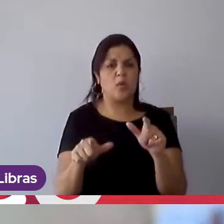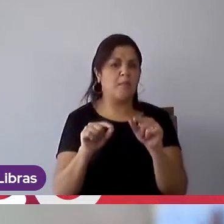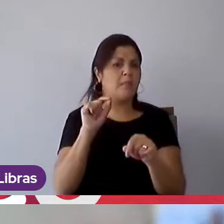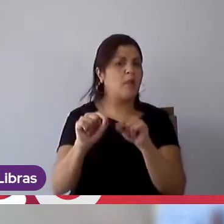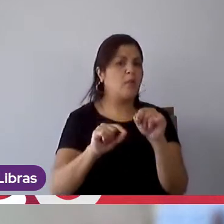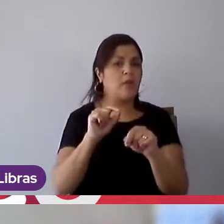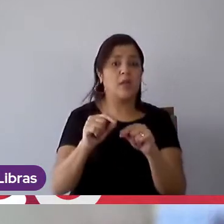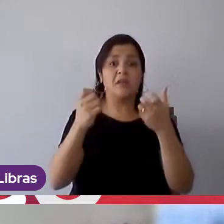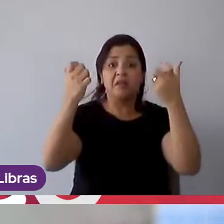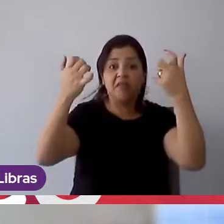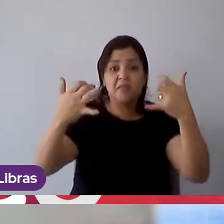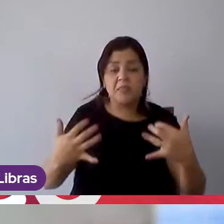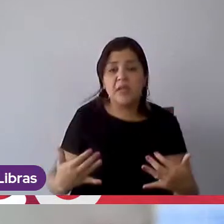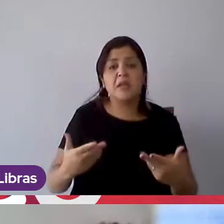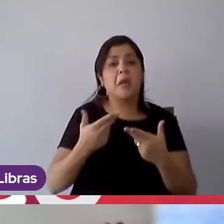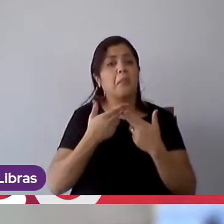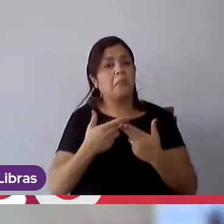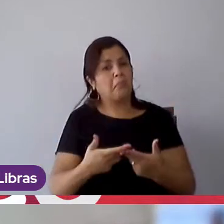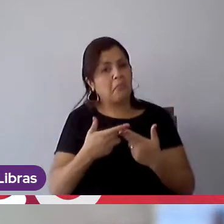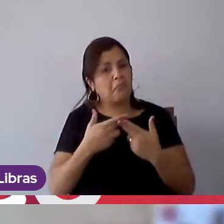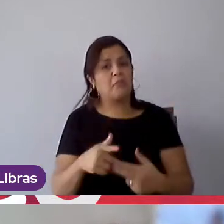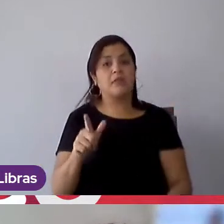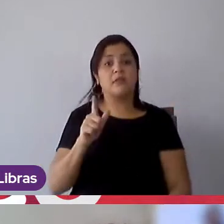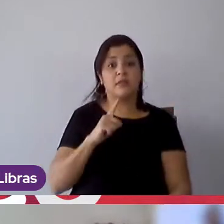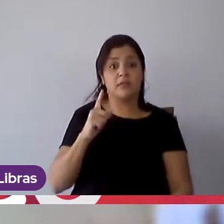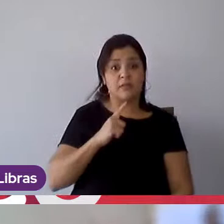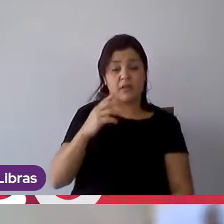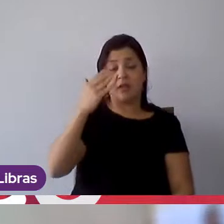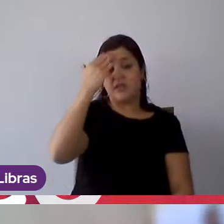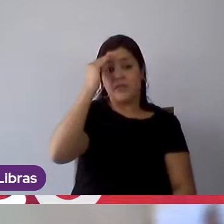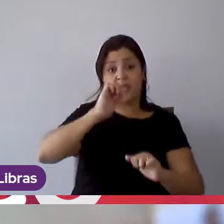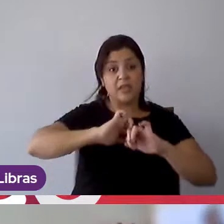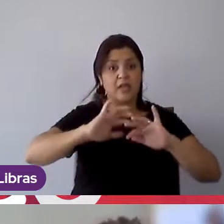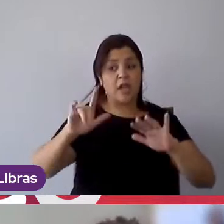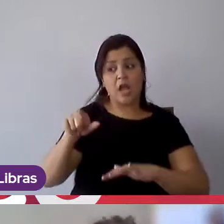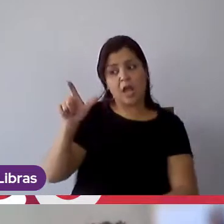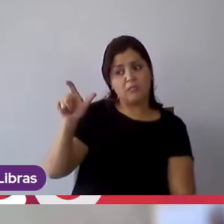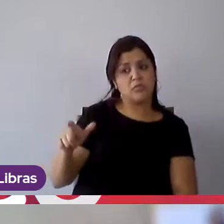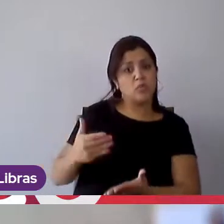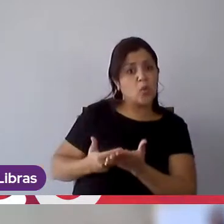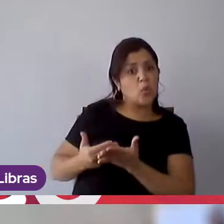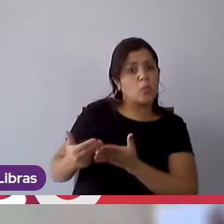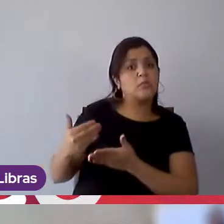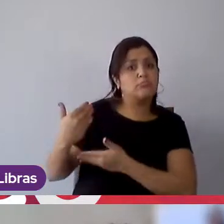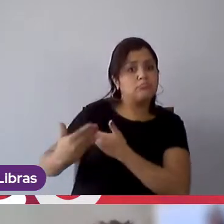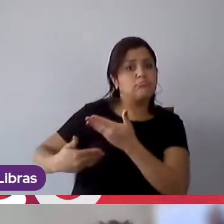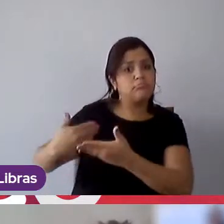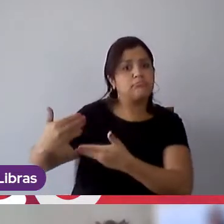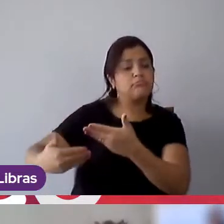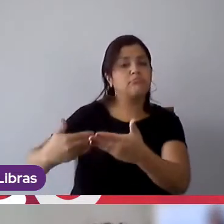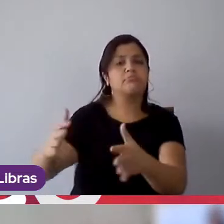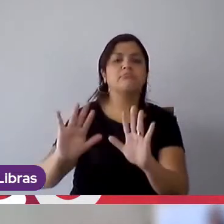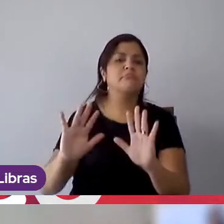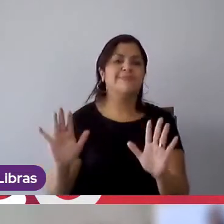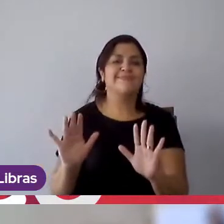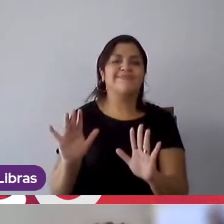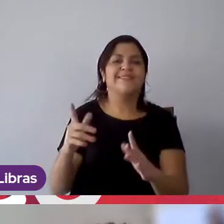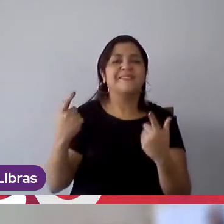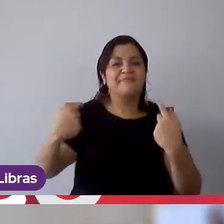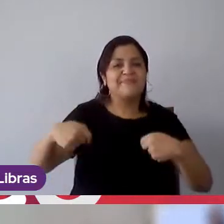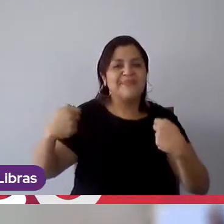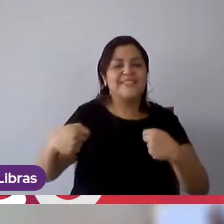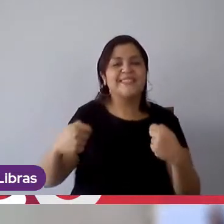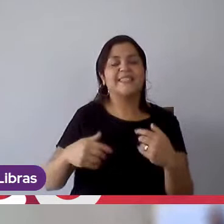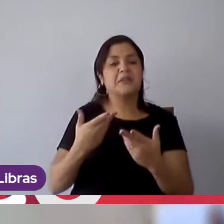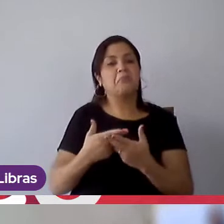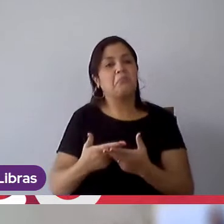que vai me explicar, que vai ter paciência, que vai entender, não, ela está começando, né, calma, são os primeiros passos aqui, então, eu preciso ter um pouco